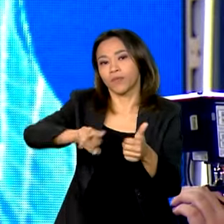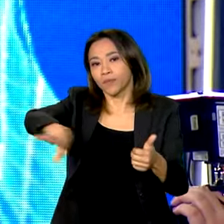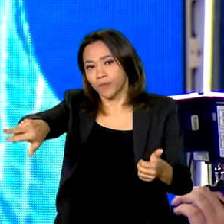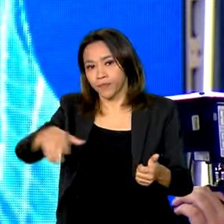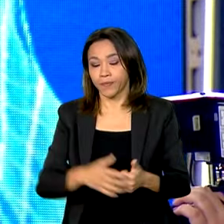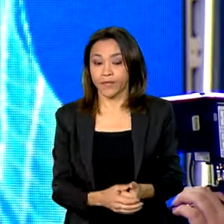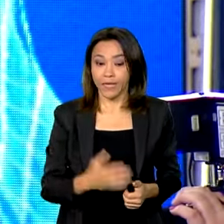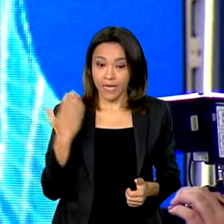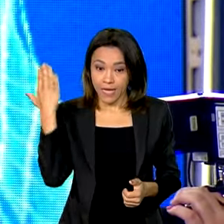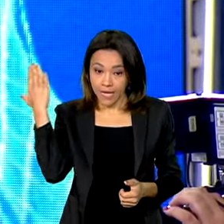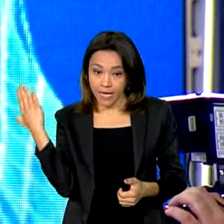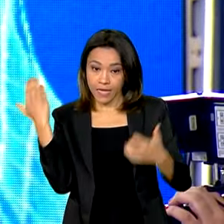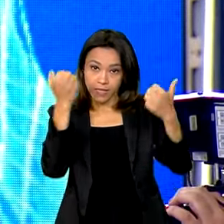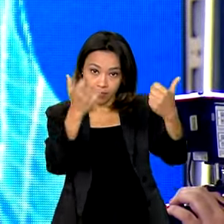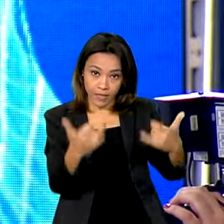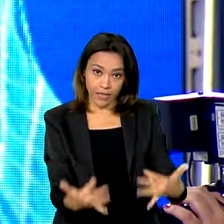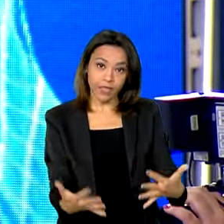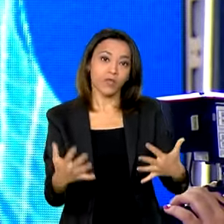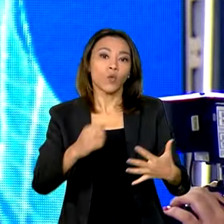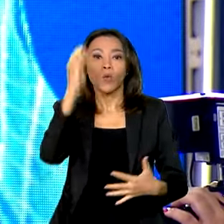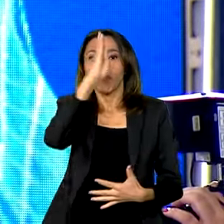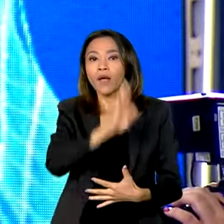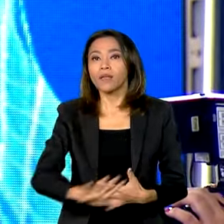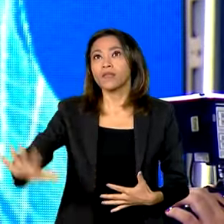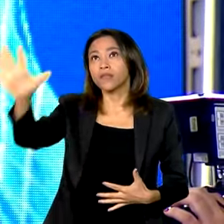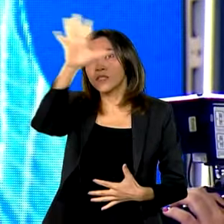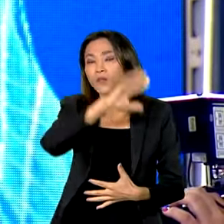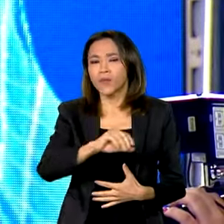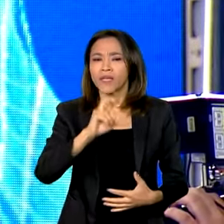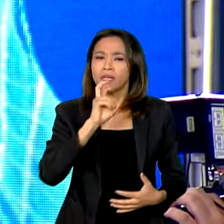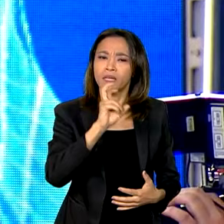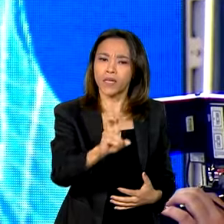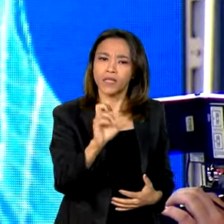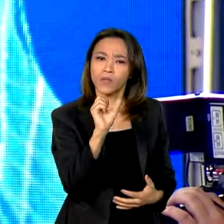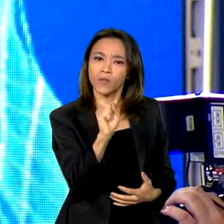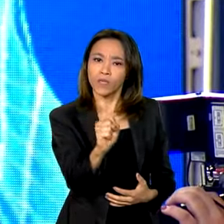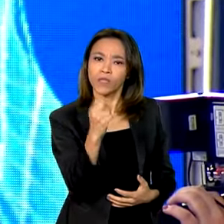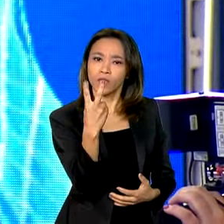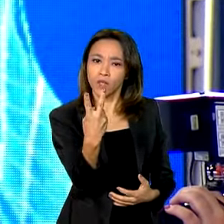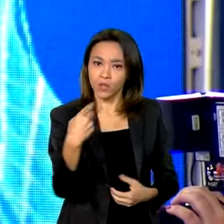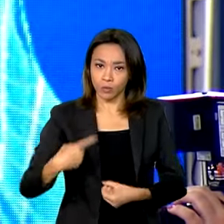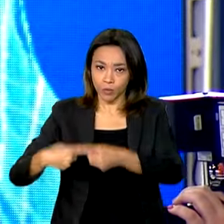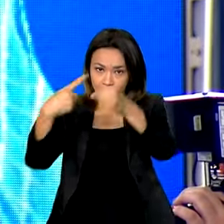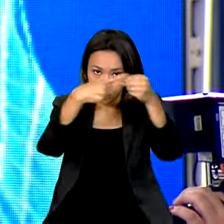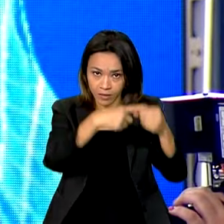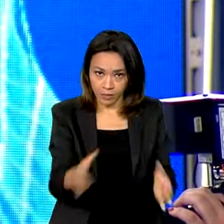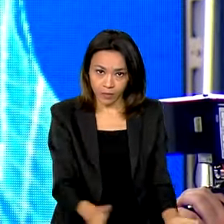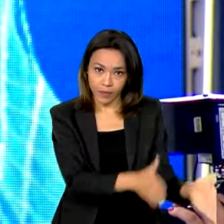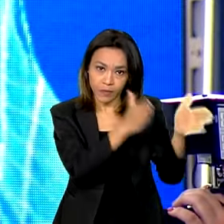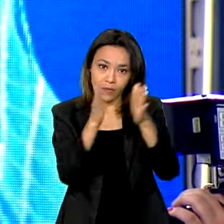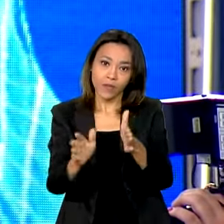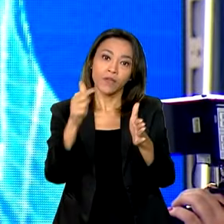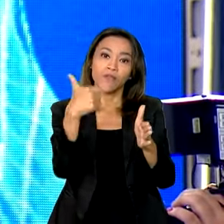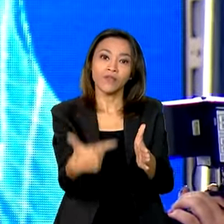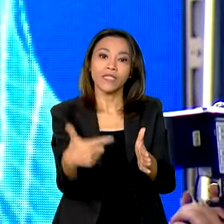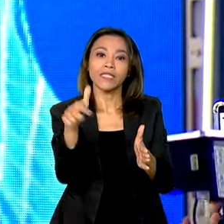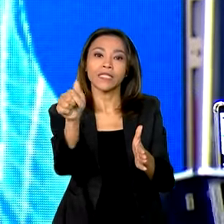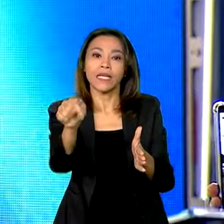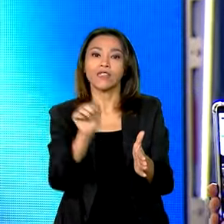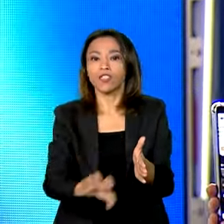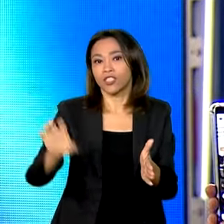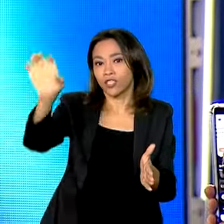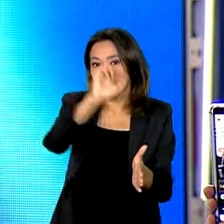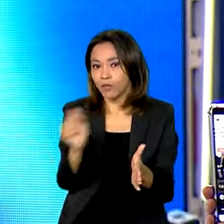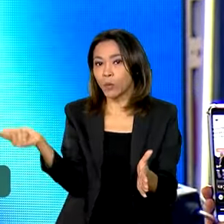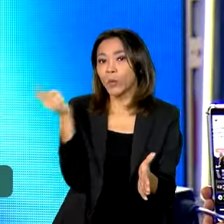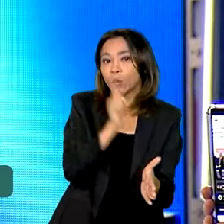inteiro. Serão 532 municípios beneficiados nos 27 estados da federação. E